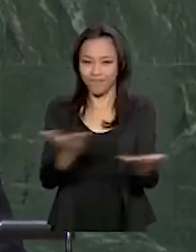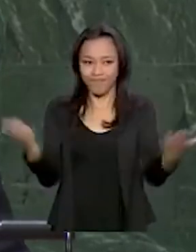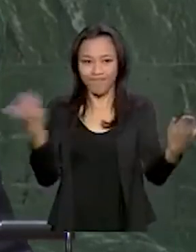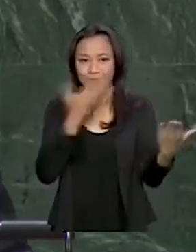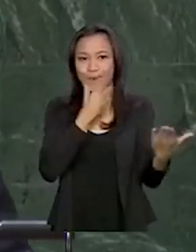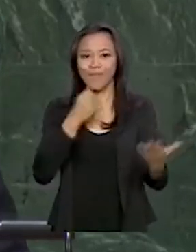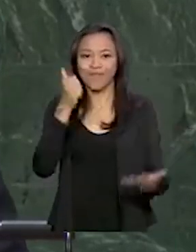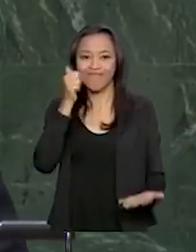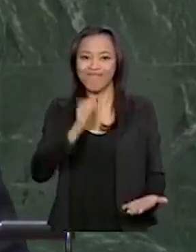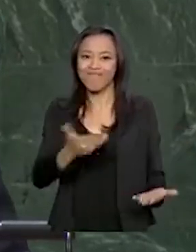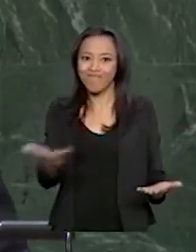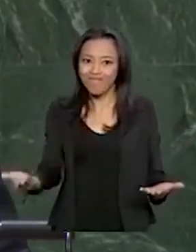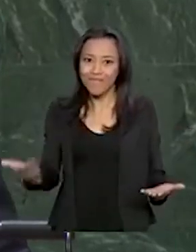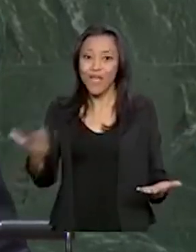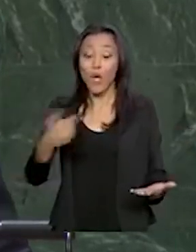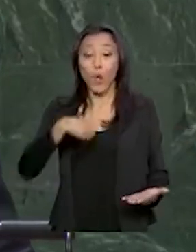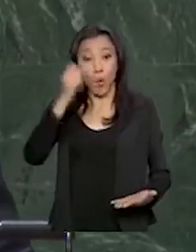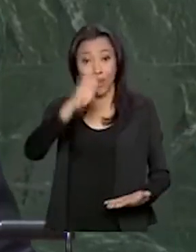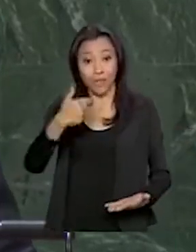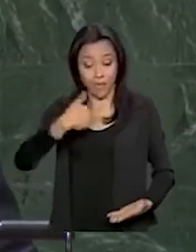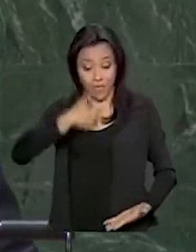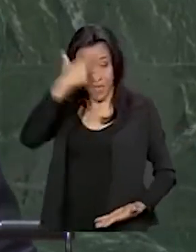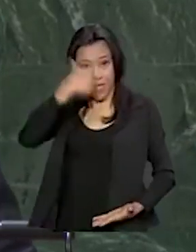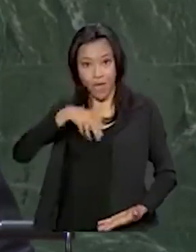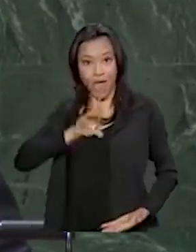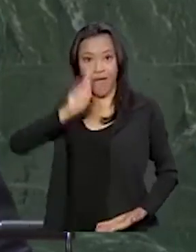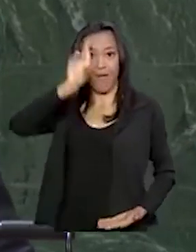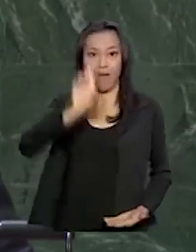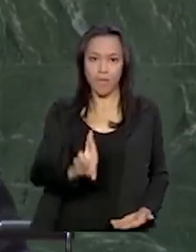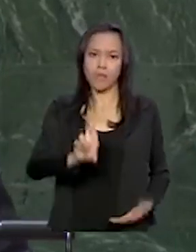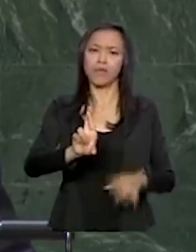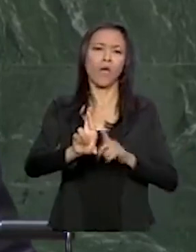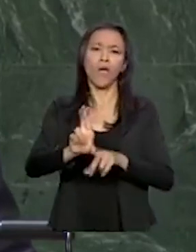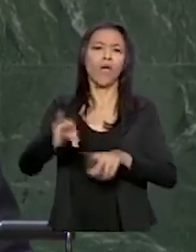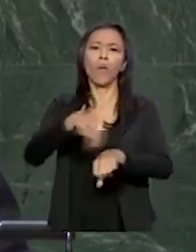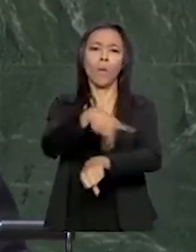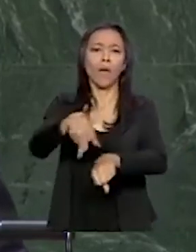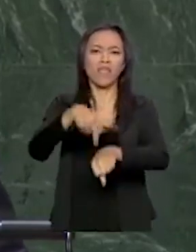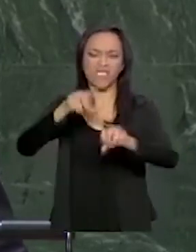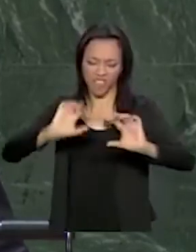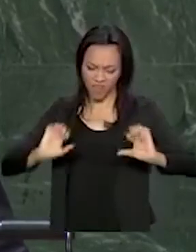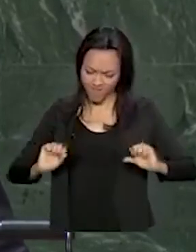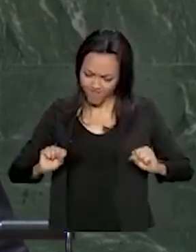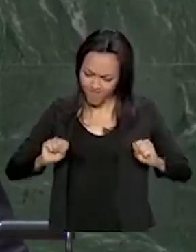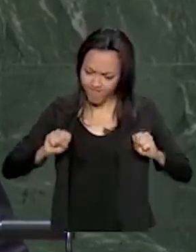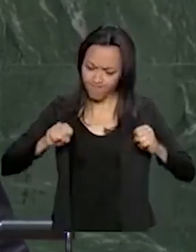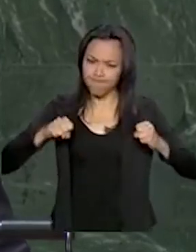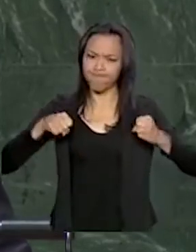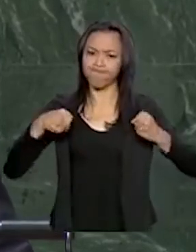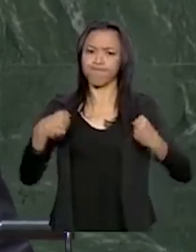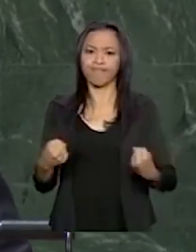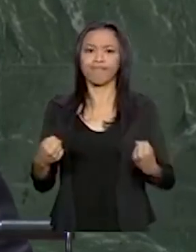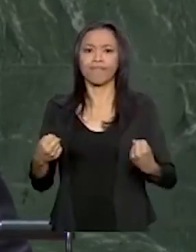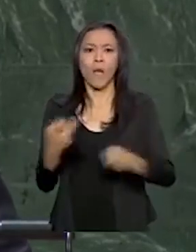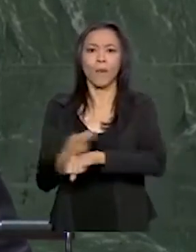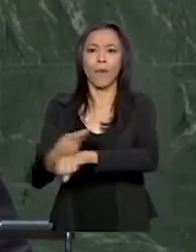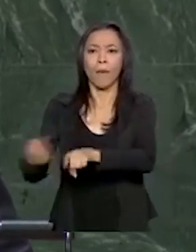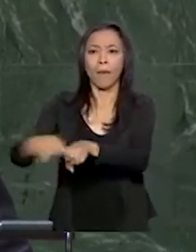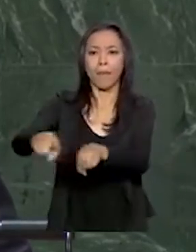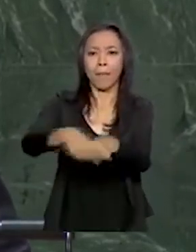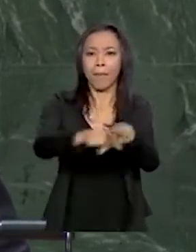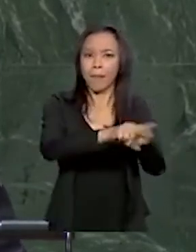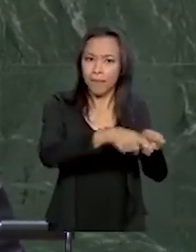o Brasil que represento é um país que está se reerguendo, revigorando parcerias e